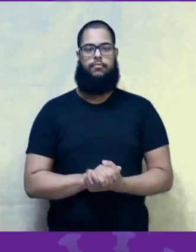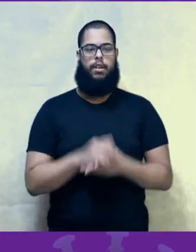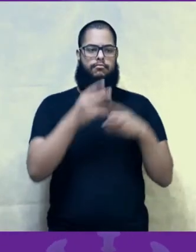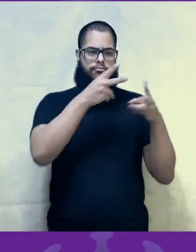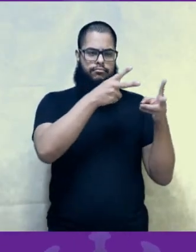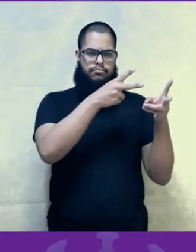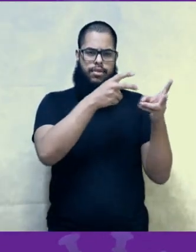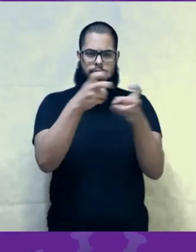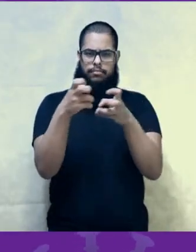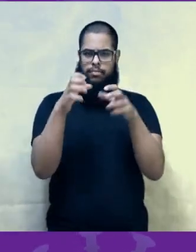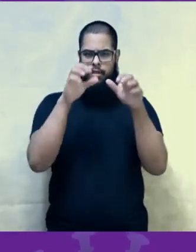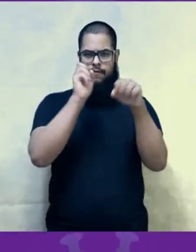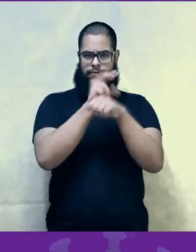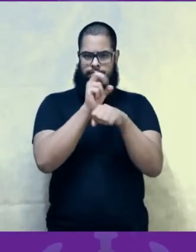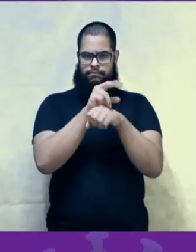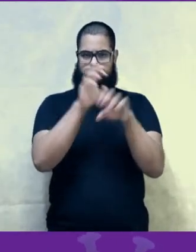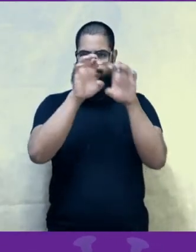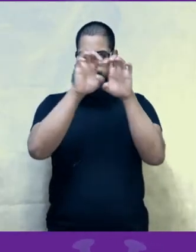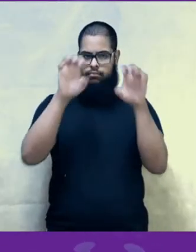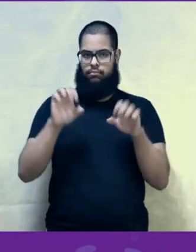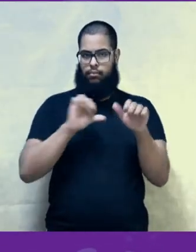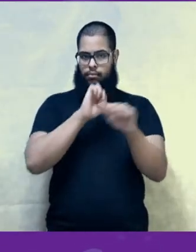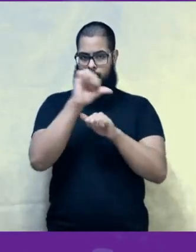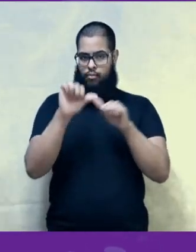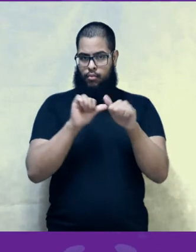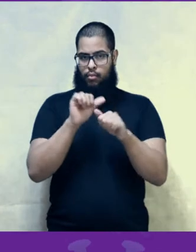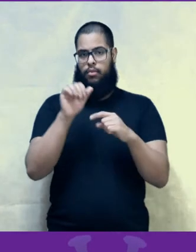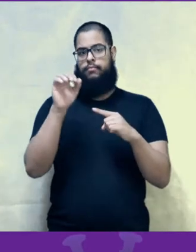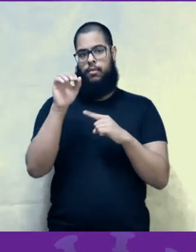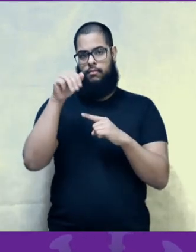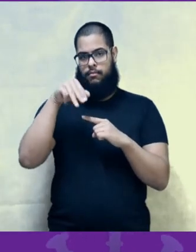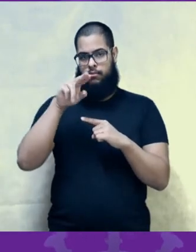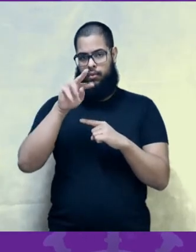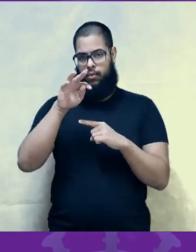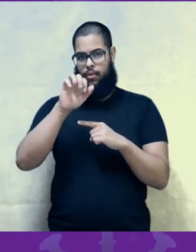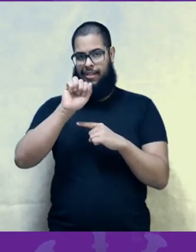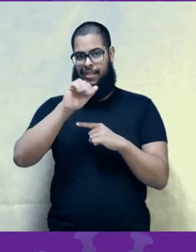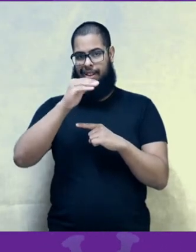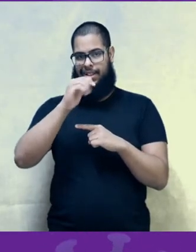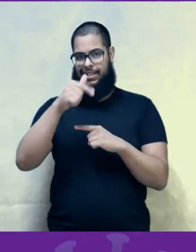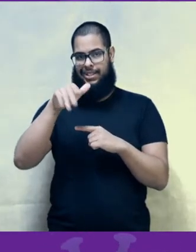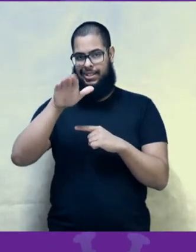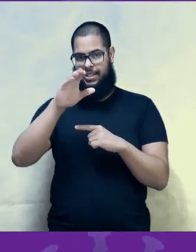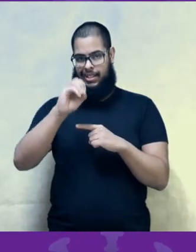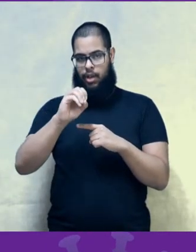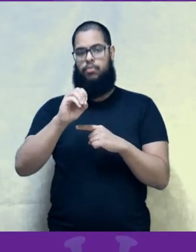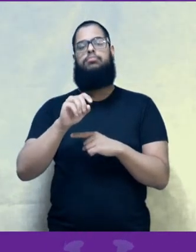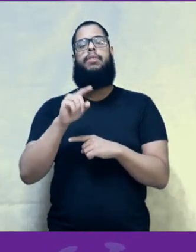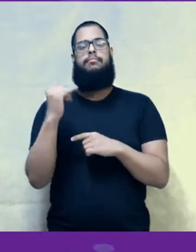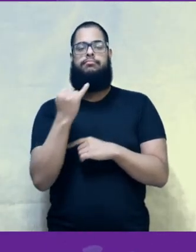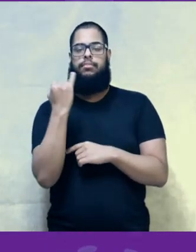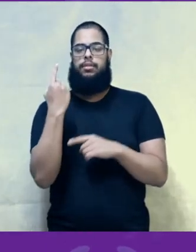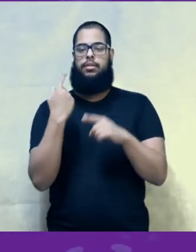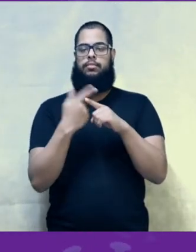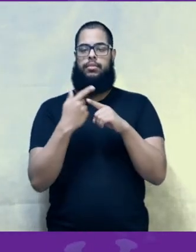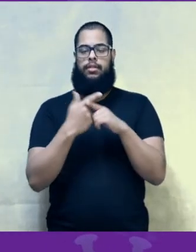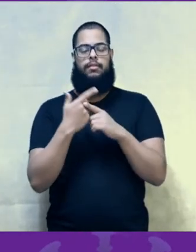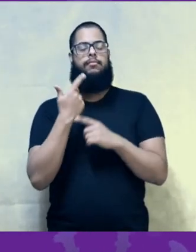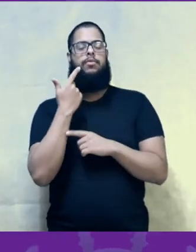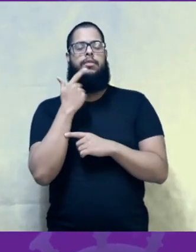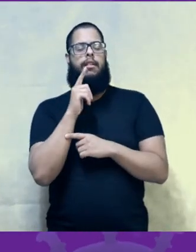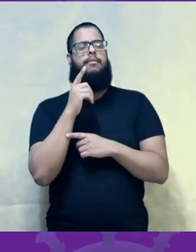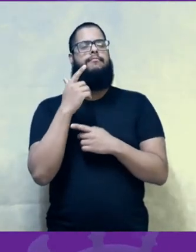Acompanhar as mutações do vírus é importante para a gente avaliar qual a implicação clínica e epidemiológica dessas